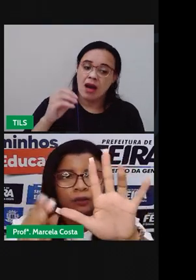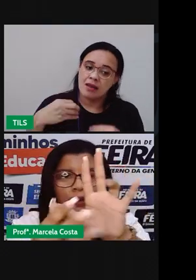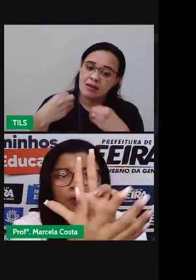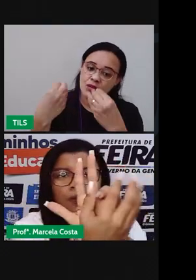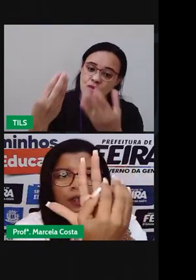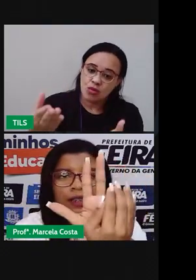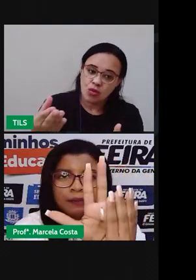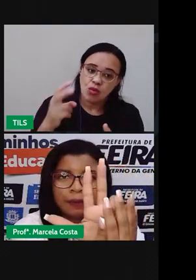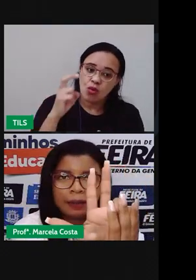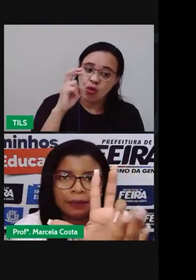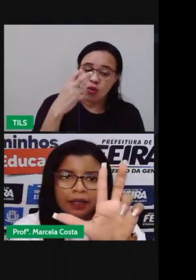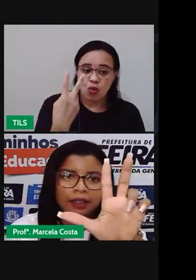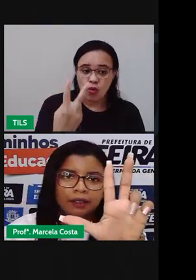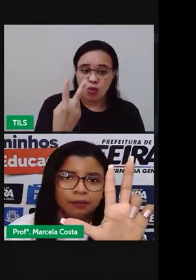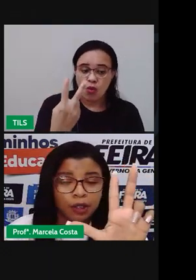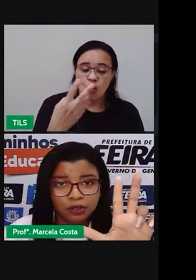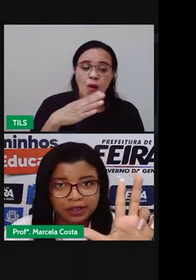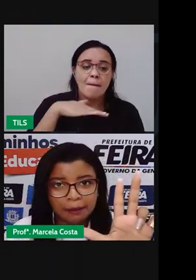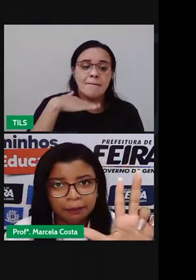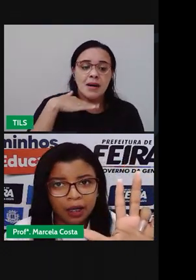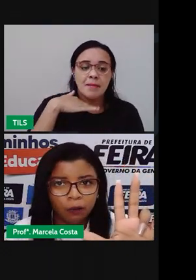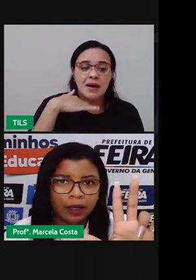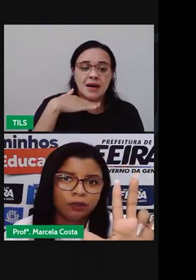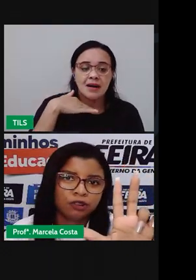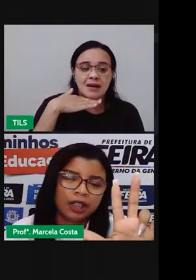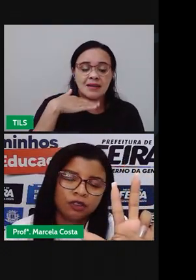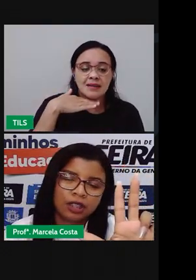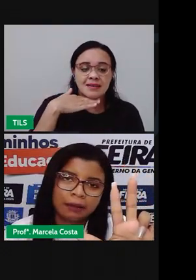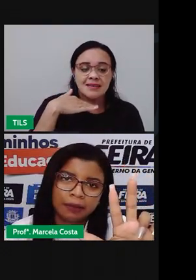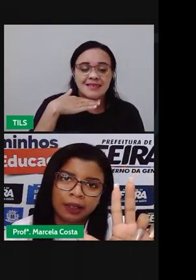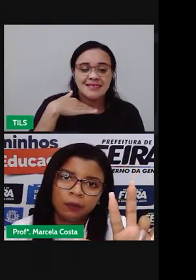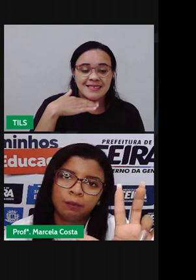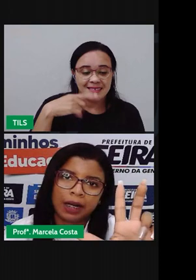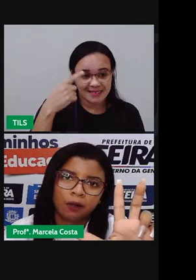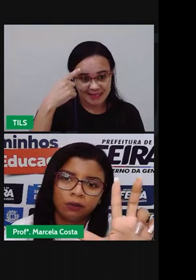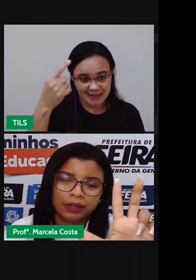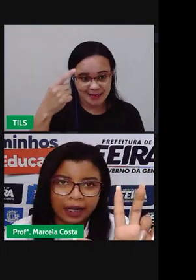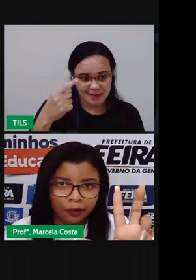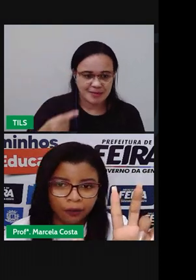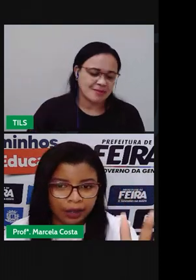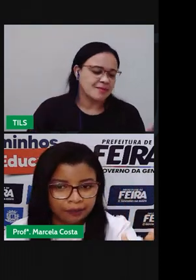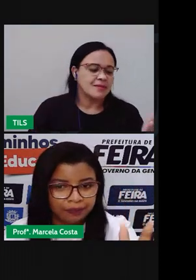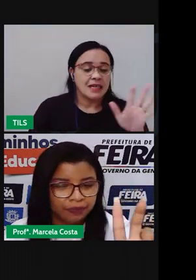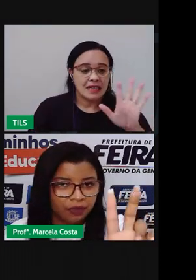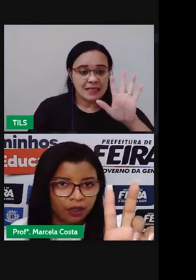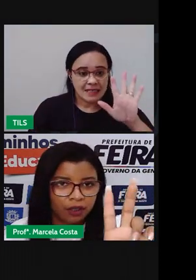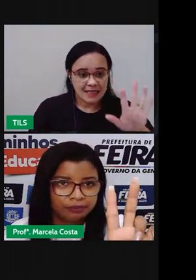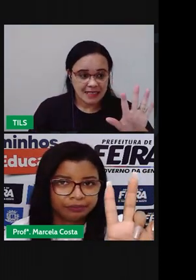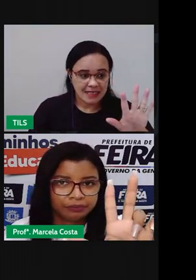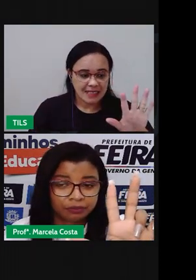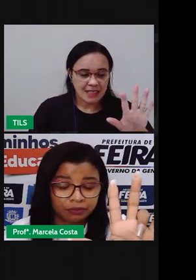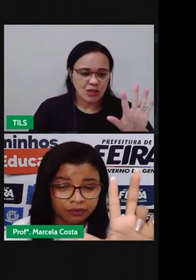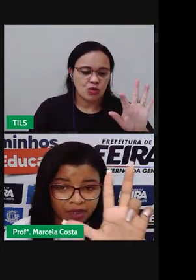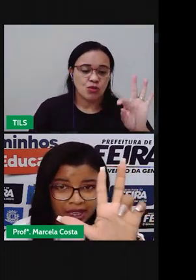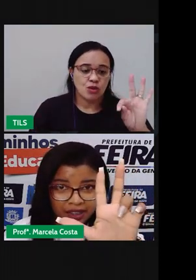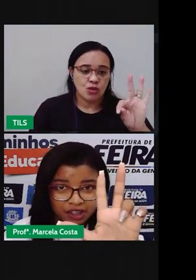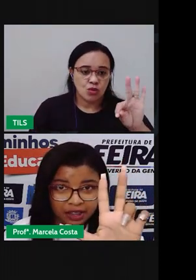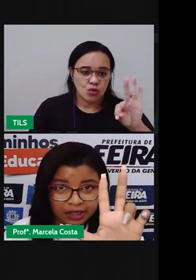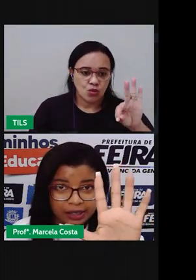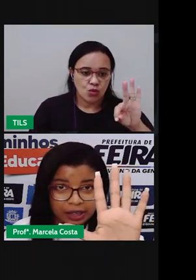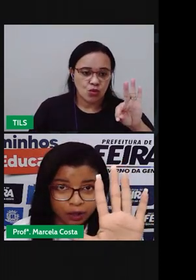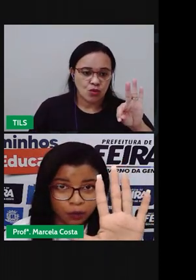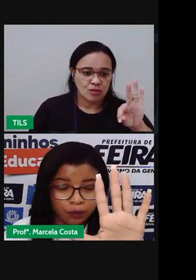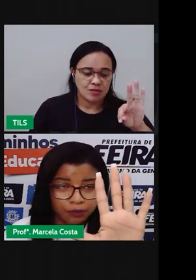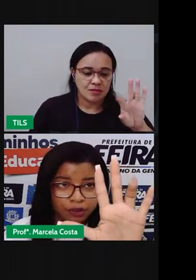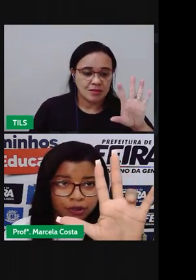Deu dois para a mãe. Pode usar a mão aí, os dedos da mão, para contar agora. Ó, ela